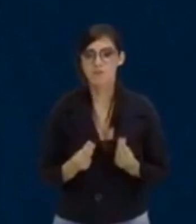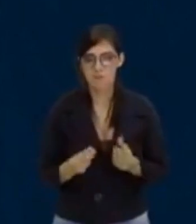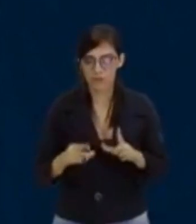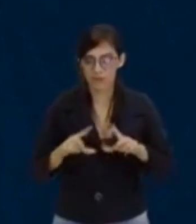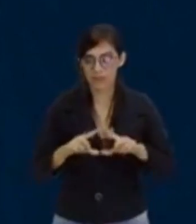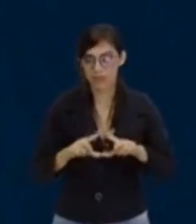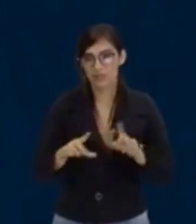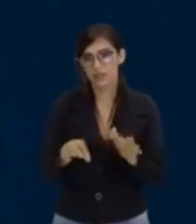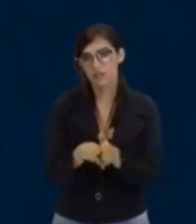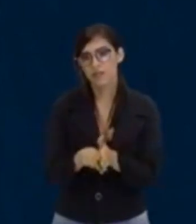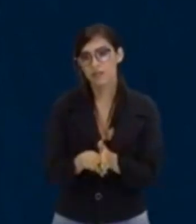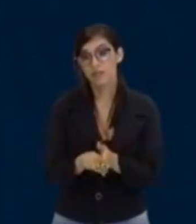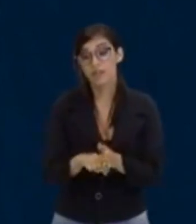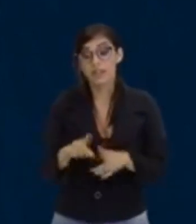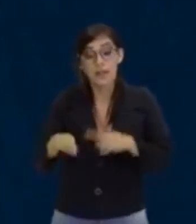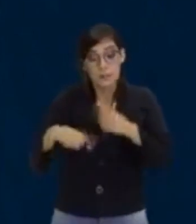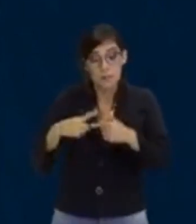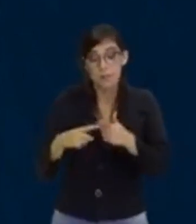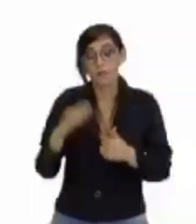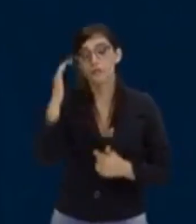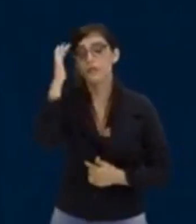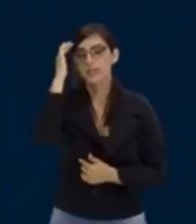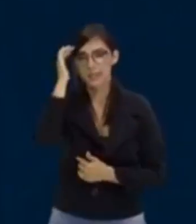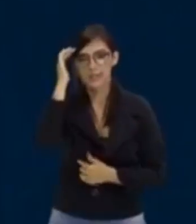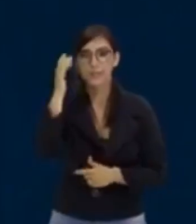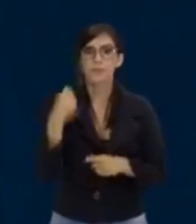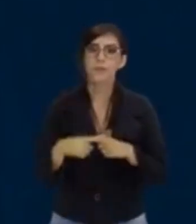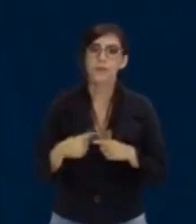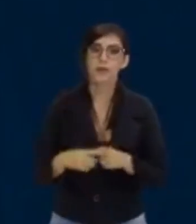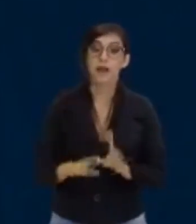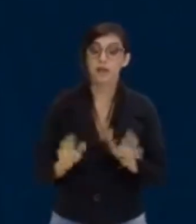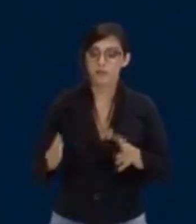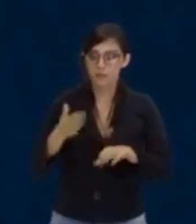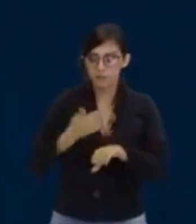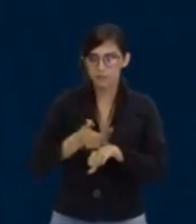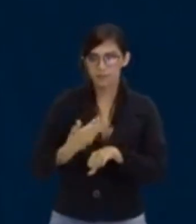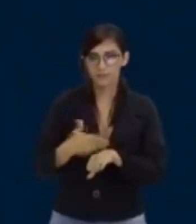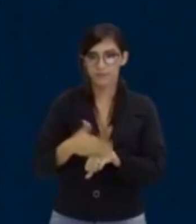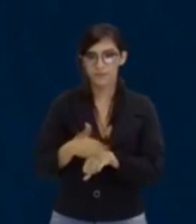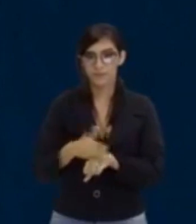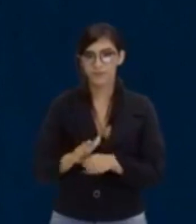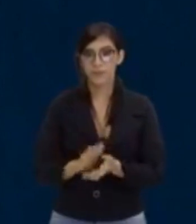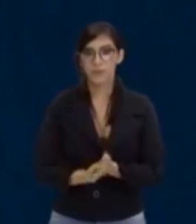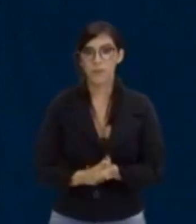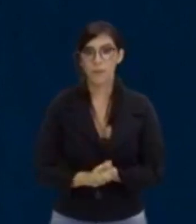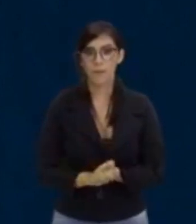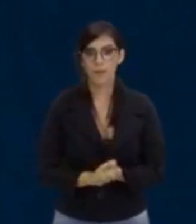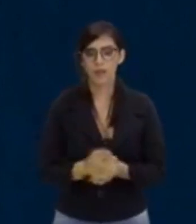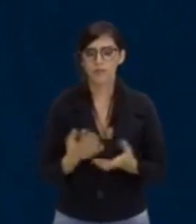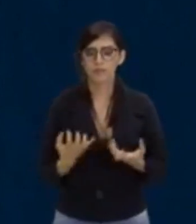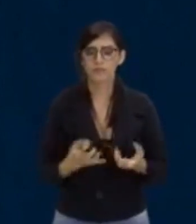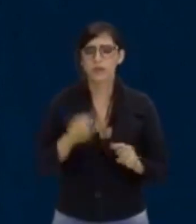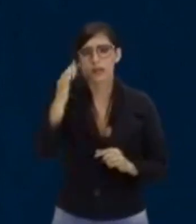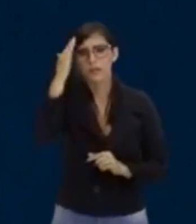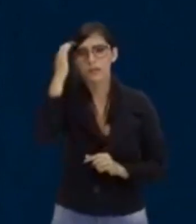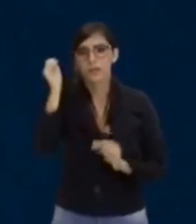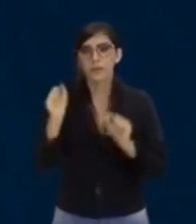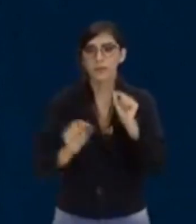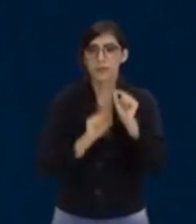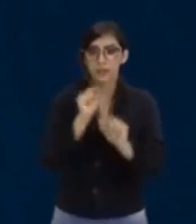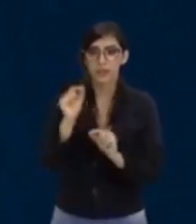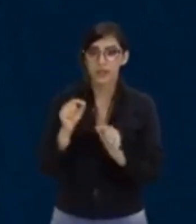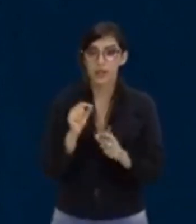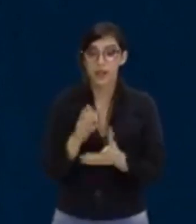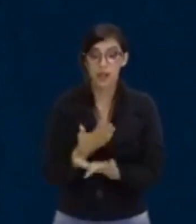porquê. Tá certo? Então, bora treinar esse negócio aí? Vamos olhar aqui, ó. Eu quero saber somente quantas